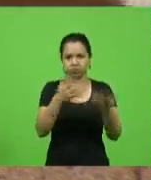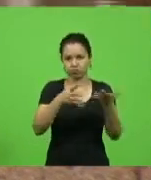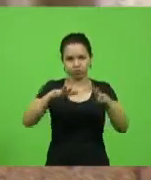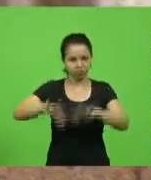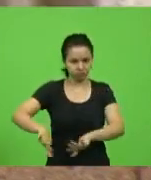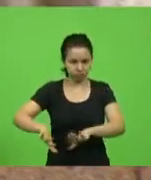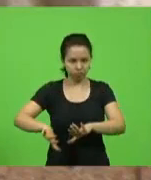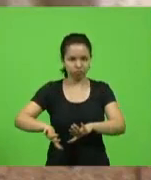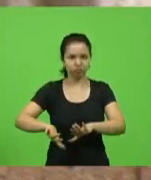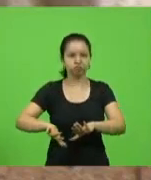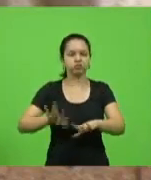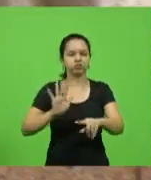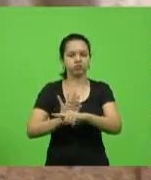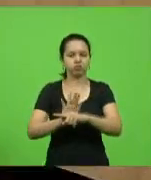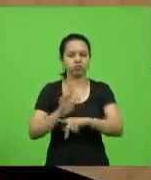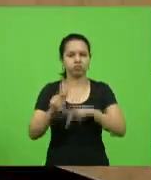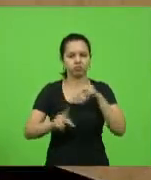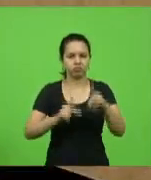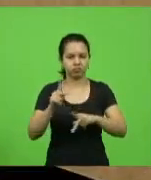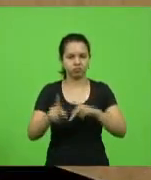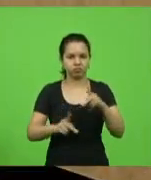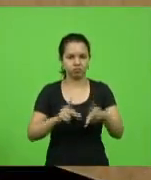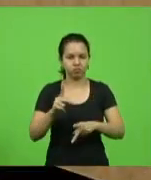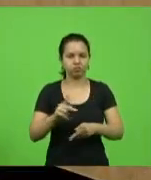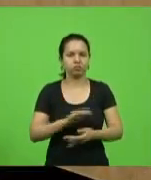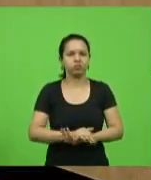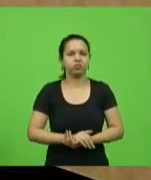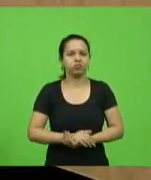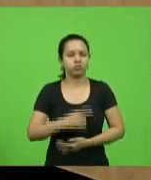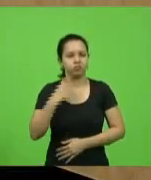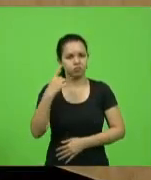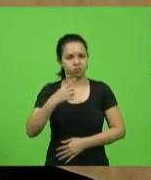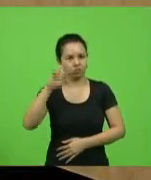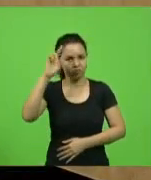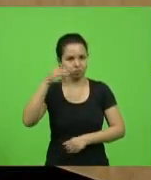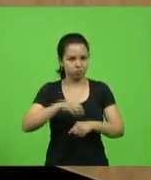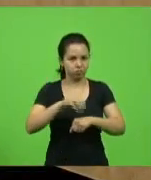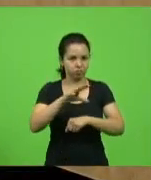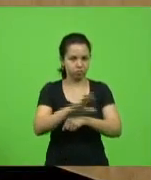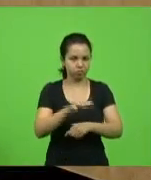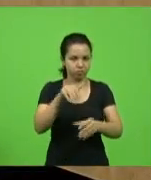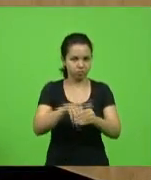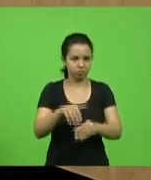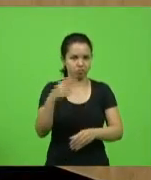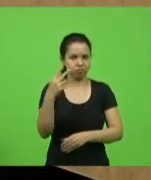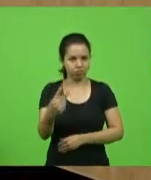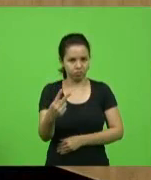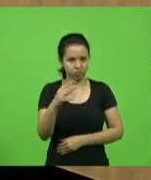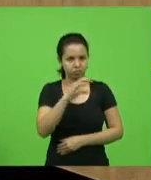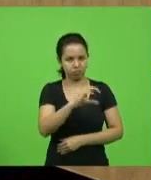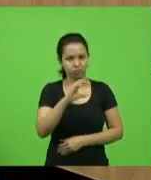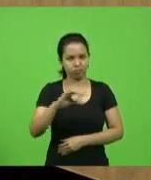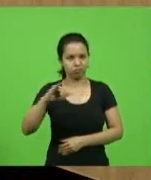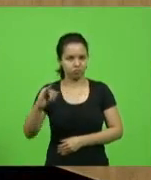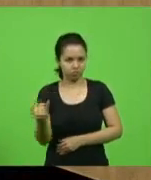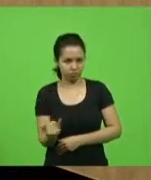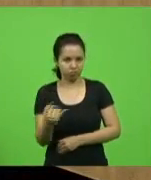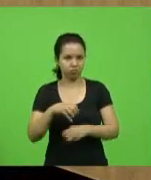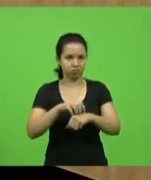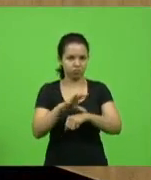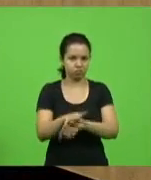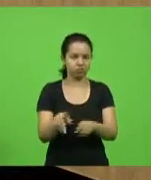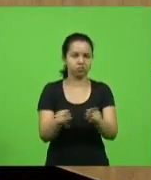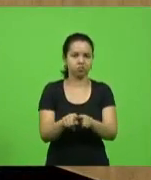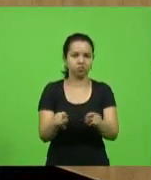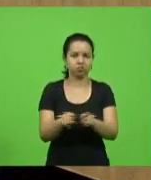do povo de Santa Catarina. Deputado Milton Obos encaminha voto 2, que é o voto recomendado pela Comissão de Constituição e Justiça. Pela